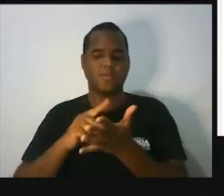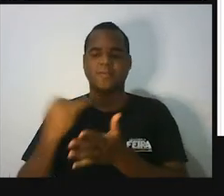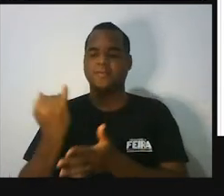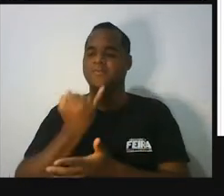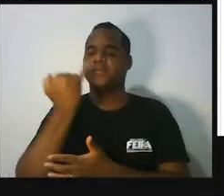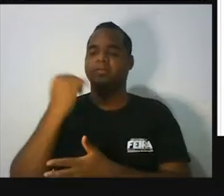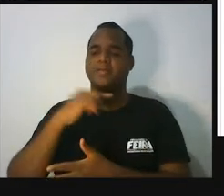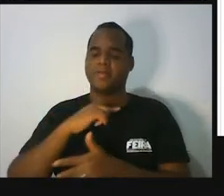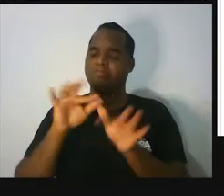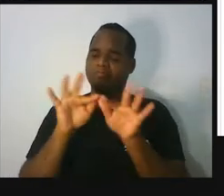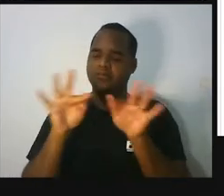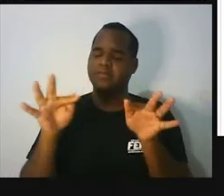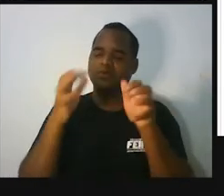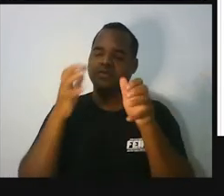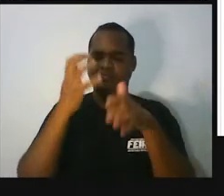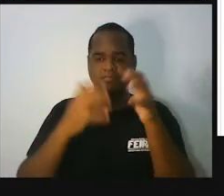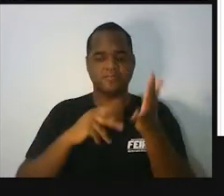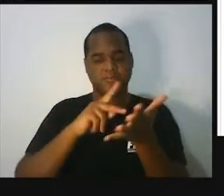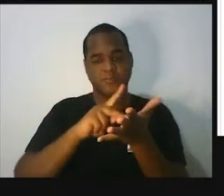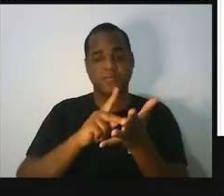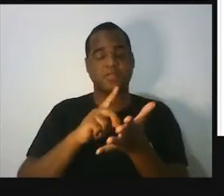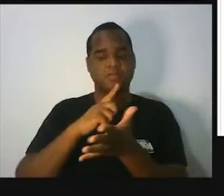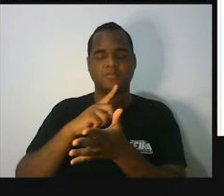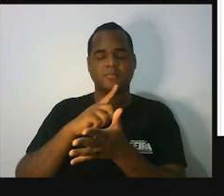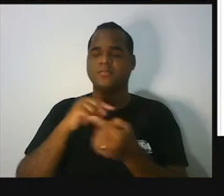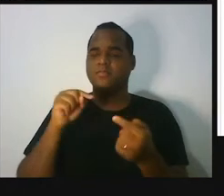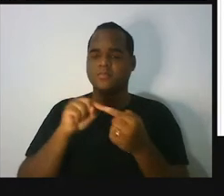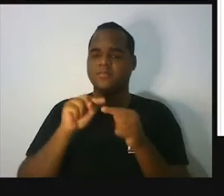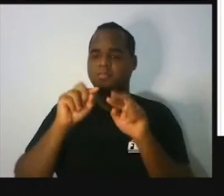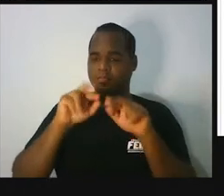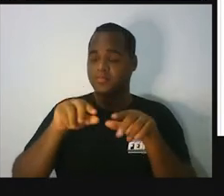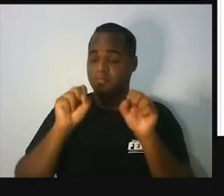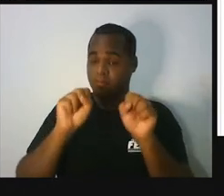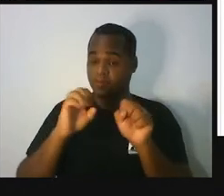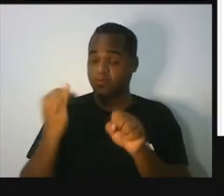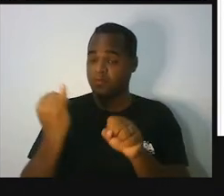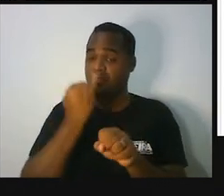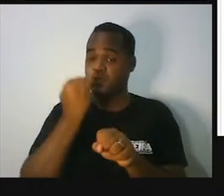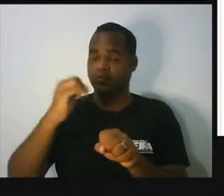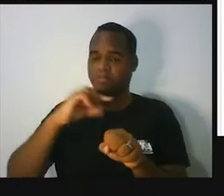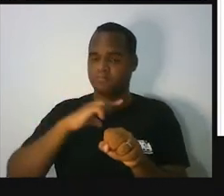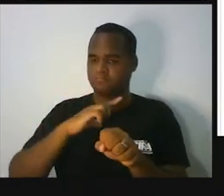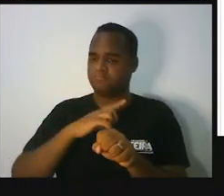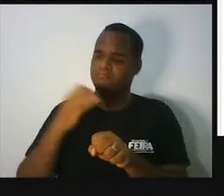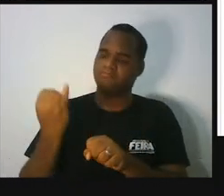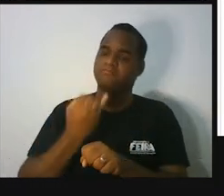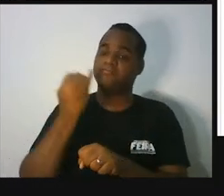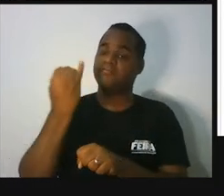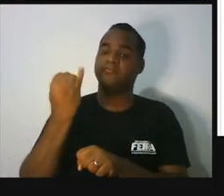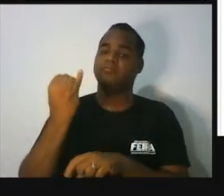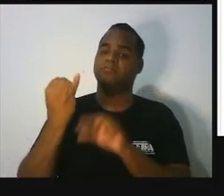simples para a geometria plana, só que ele tem uma importante, uma importante